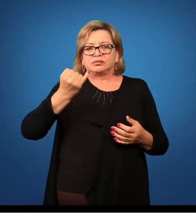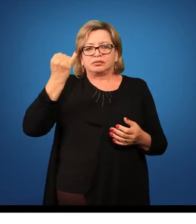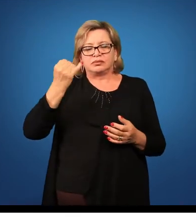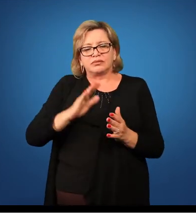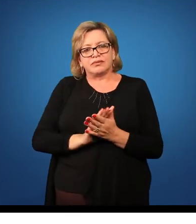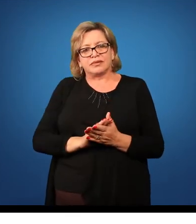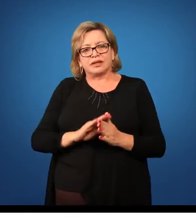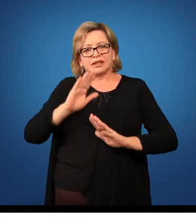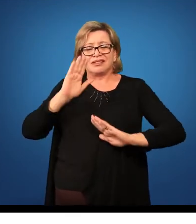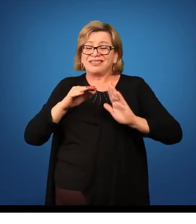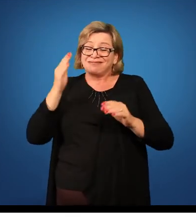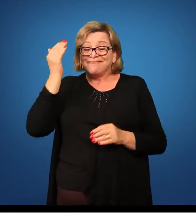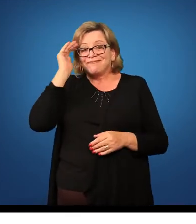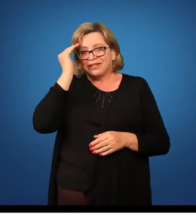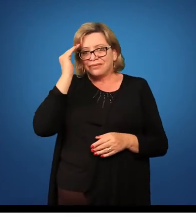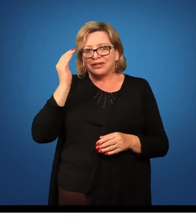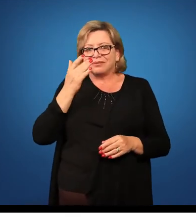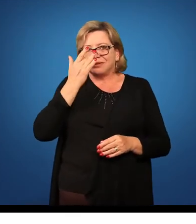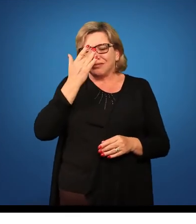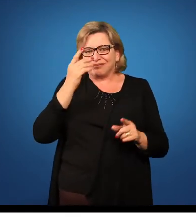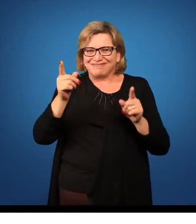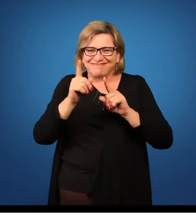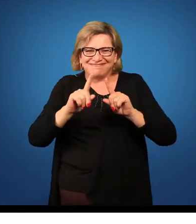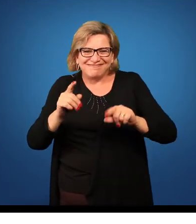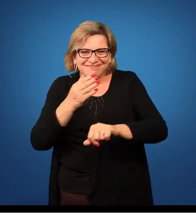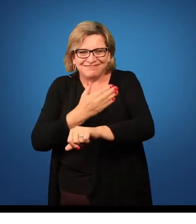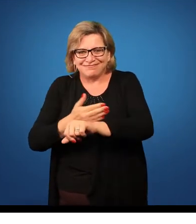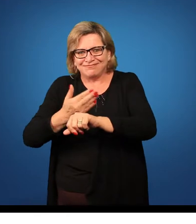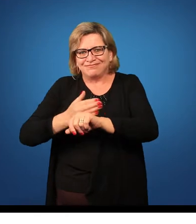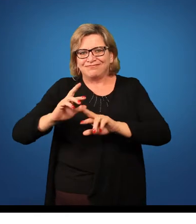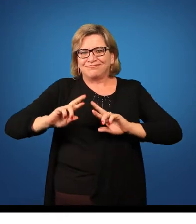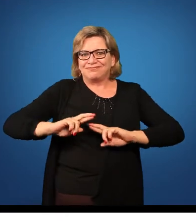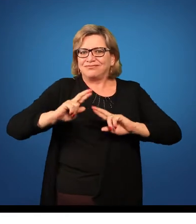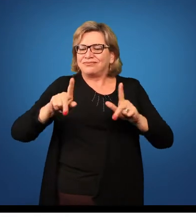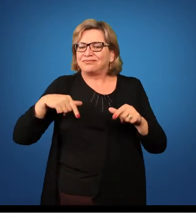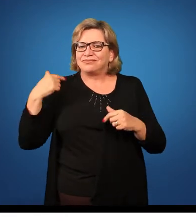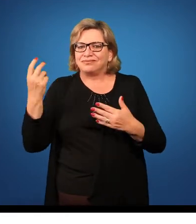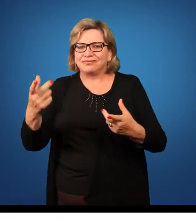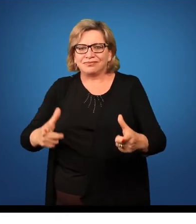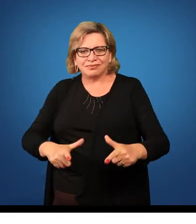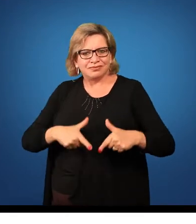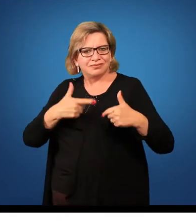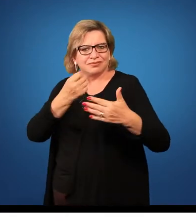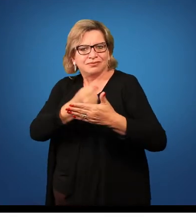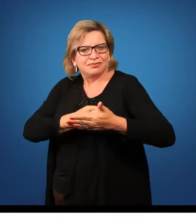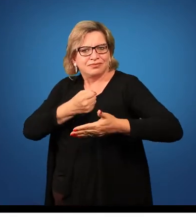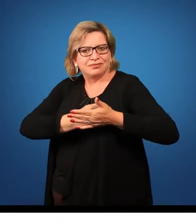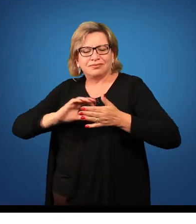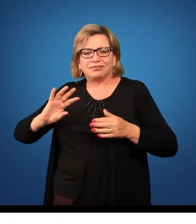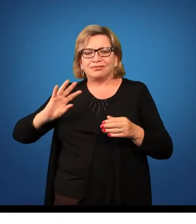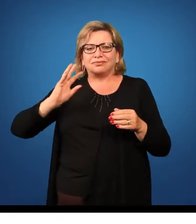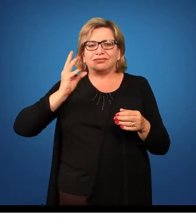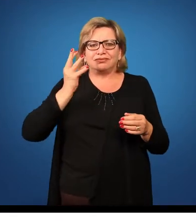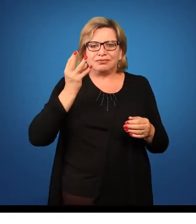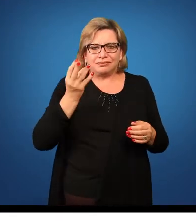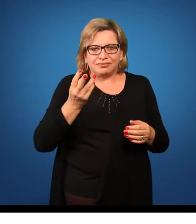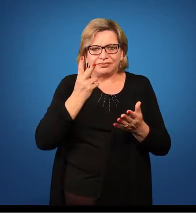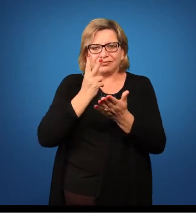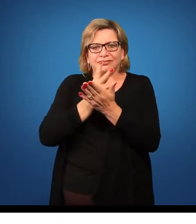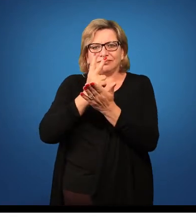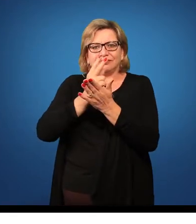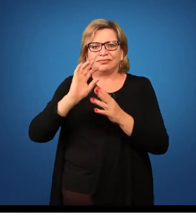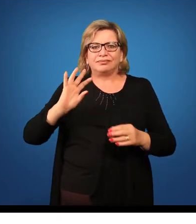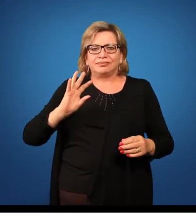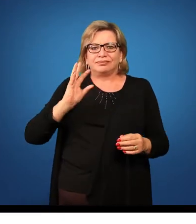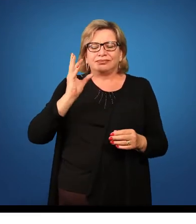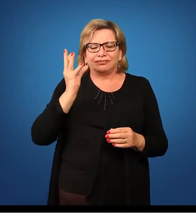Infelizmente, a gente sabe que isso ainda não é tão colocado em prática. Então, a nossa luta é para que isso se efetive, né, que isso se dê de